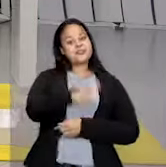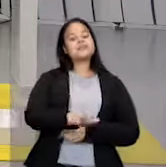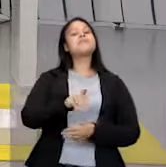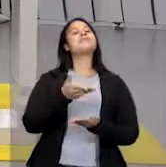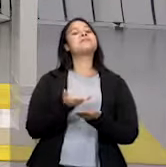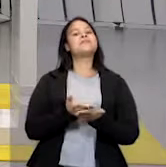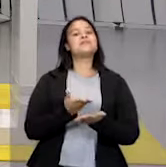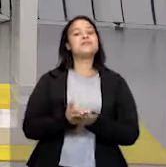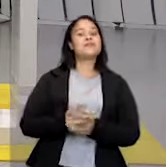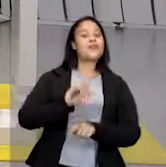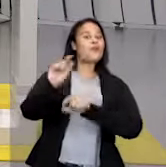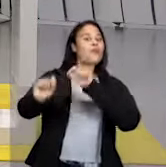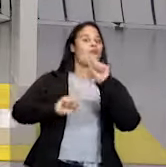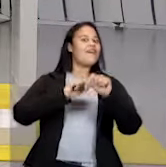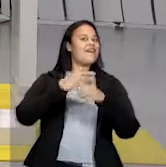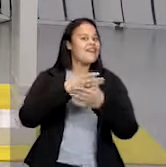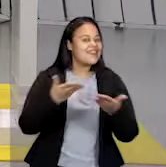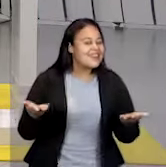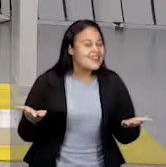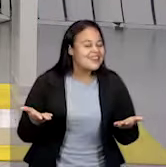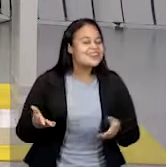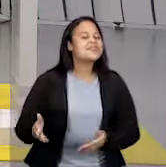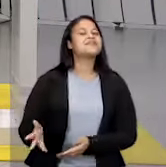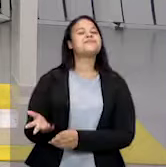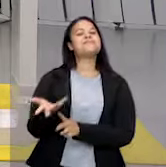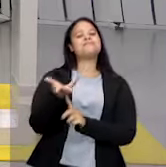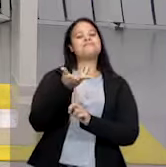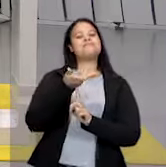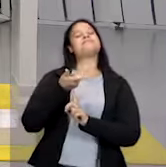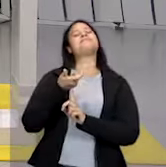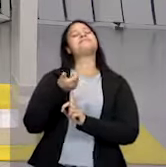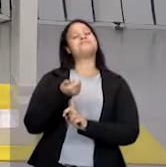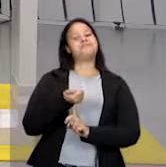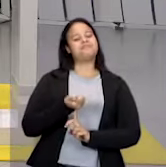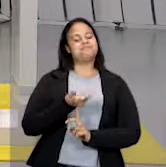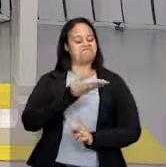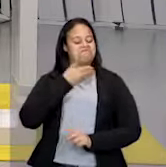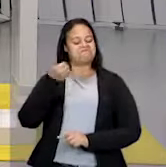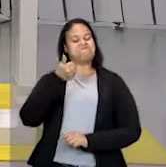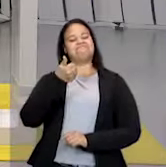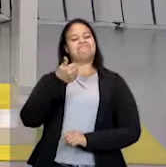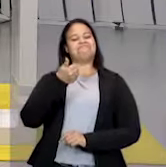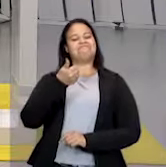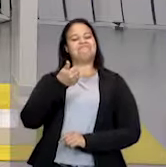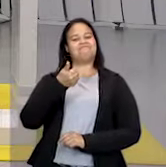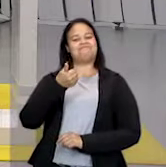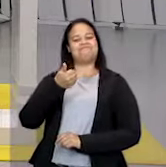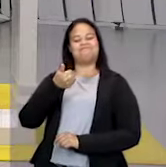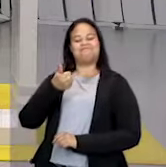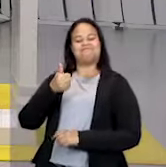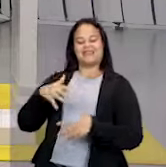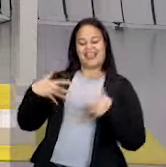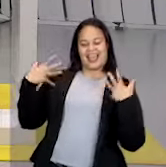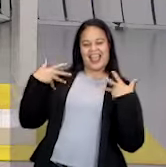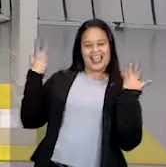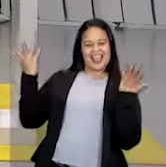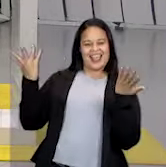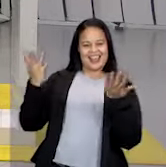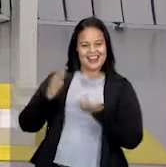aula de arte. A melhor, a mais divertida.